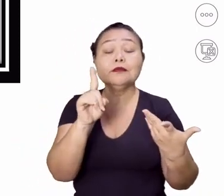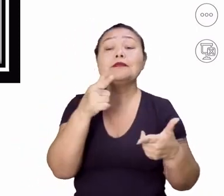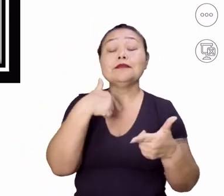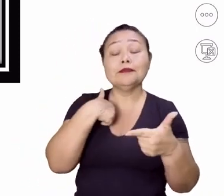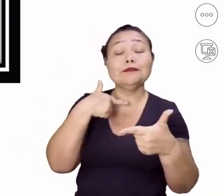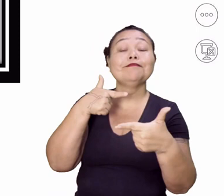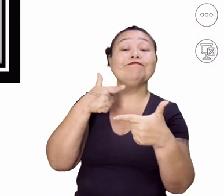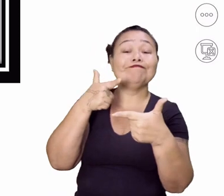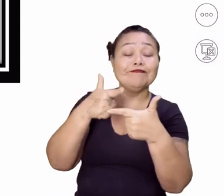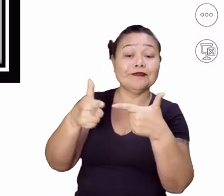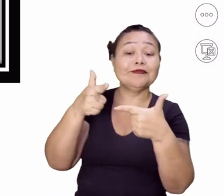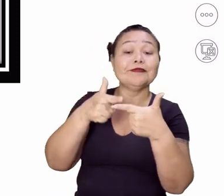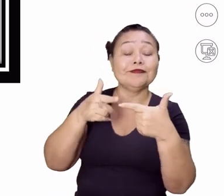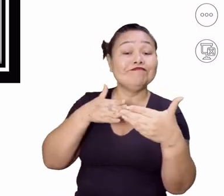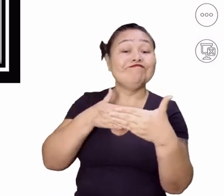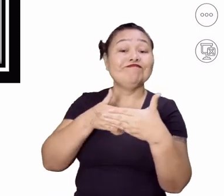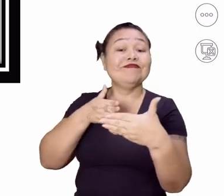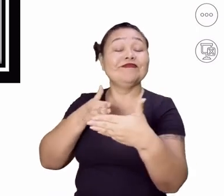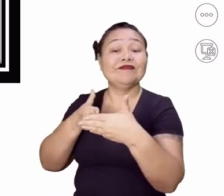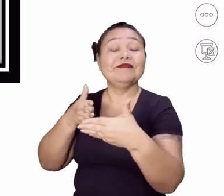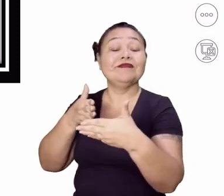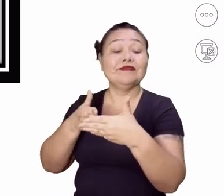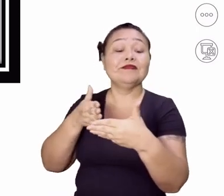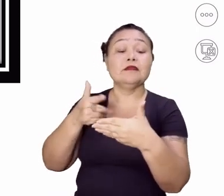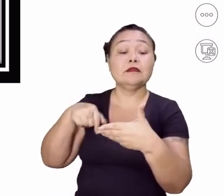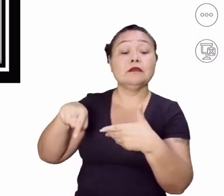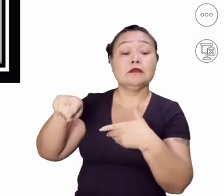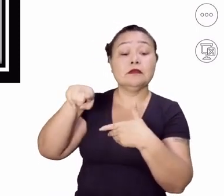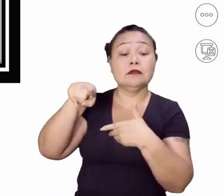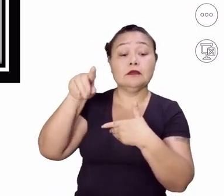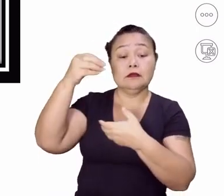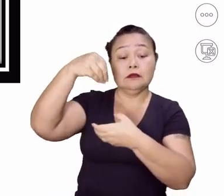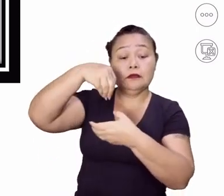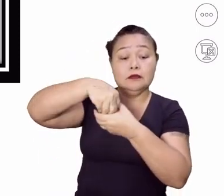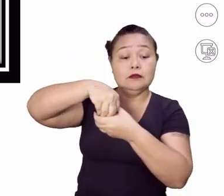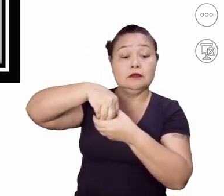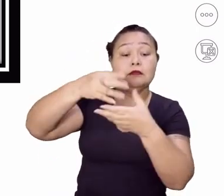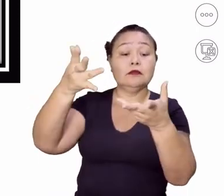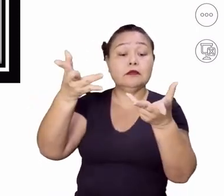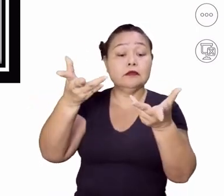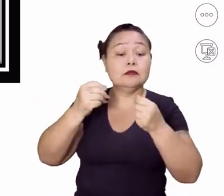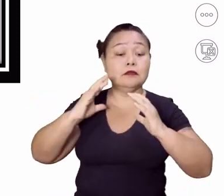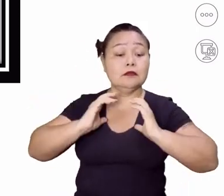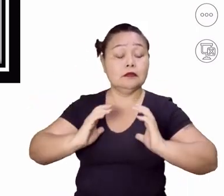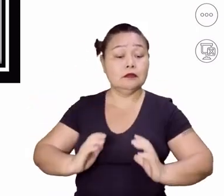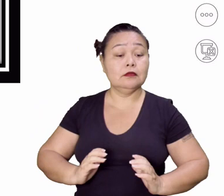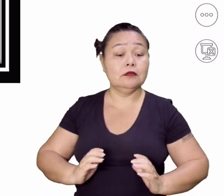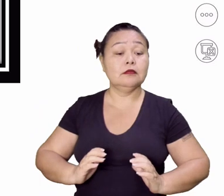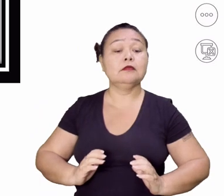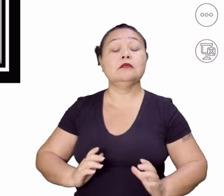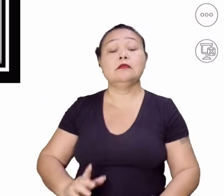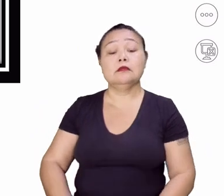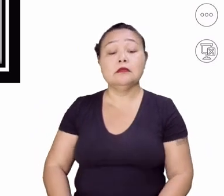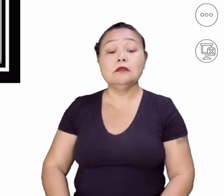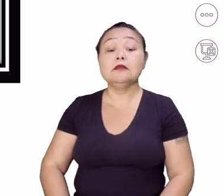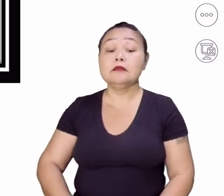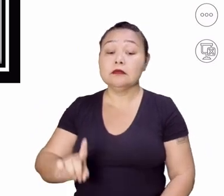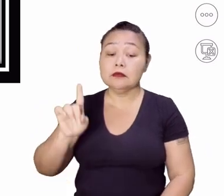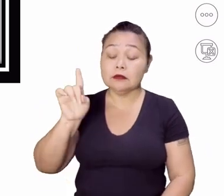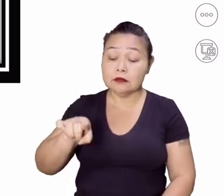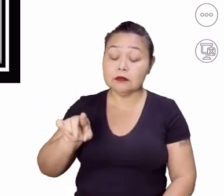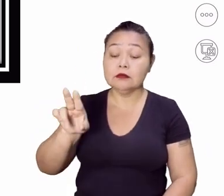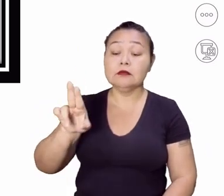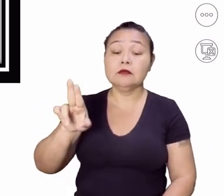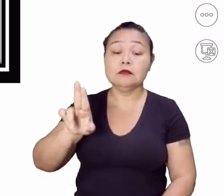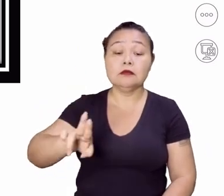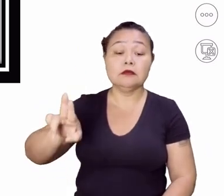dificuldade, gente. Então, tudo isso vai ser colocado nessas questões aqui. Habilidades comportamentais, que são